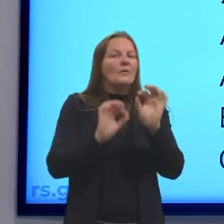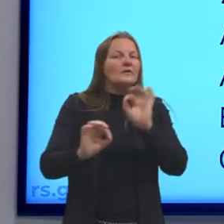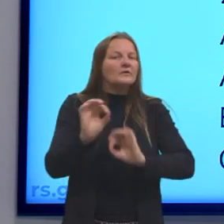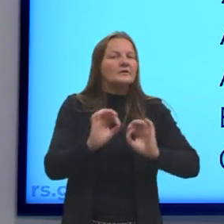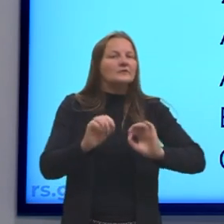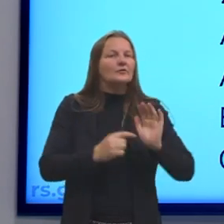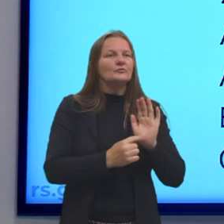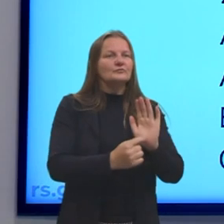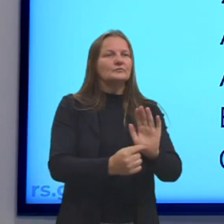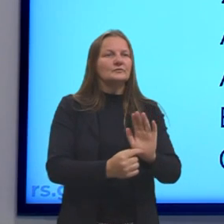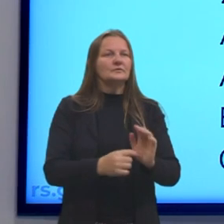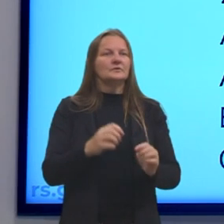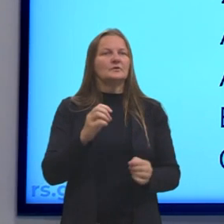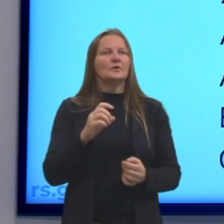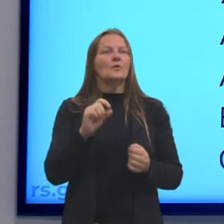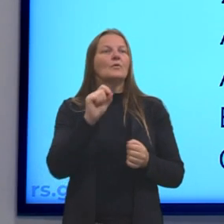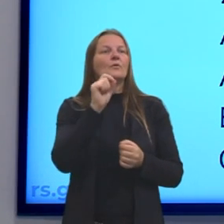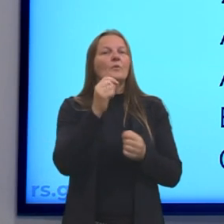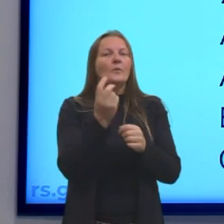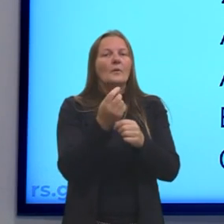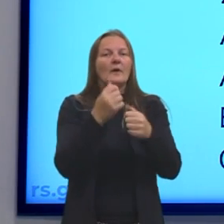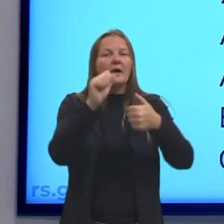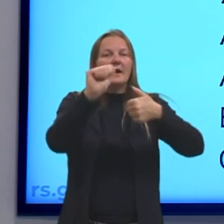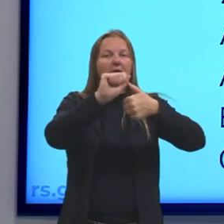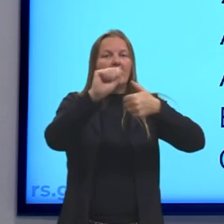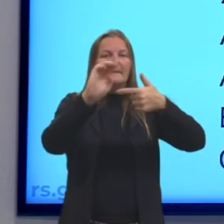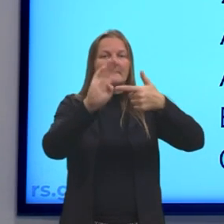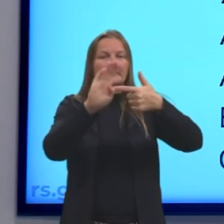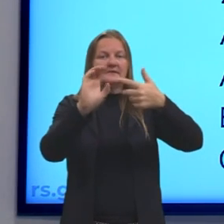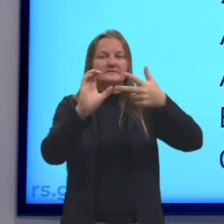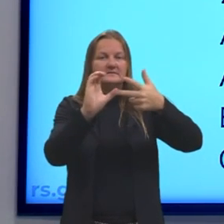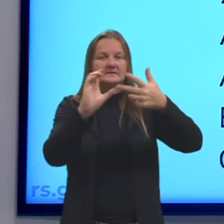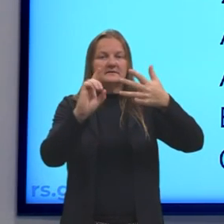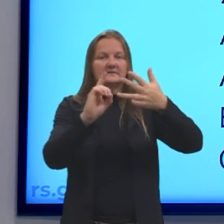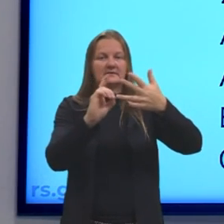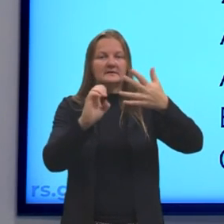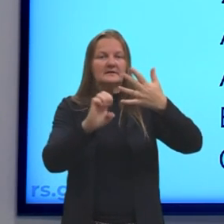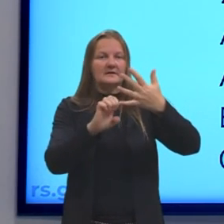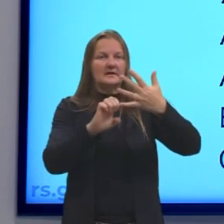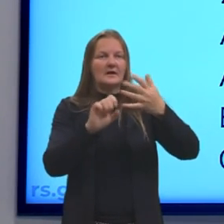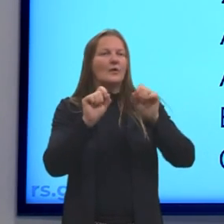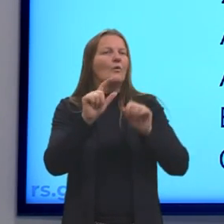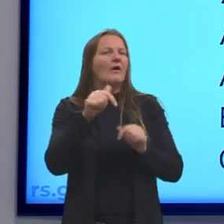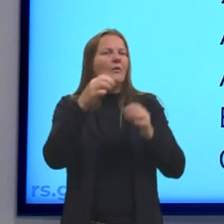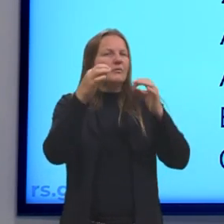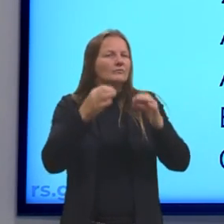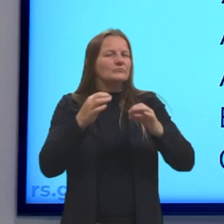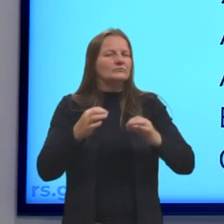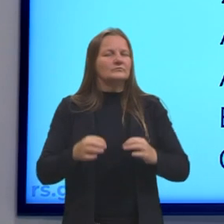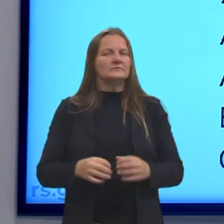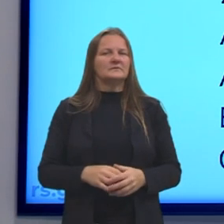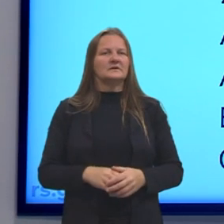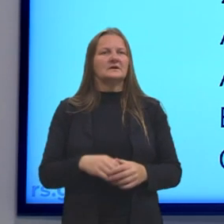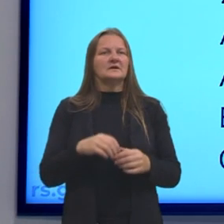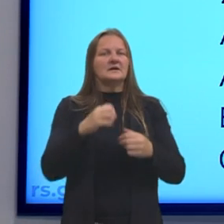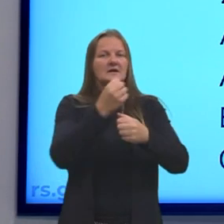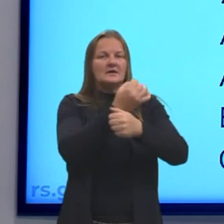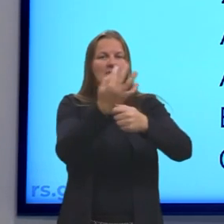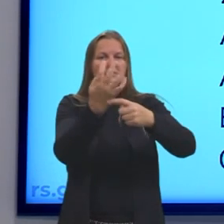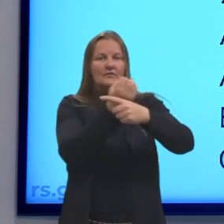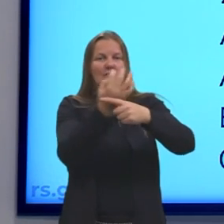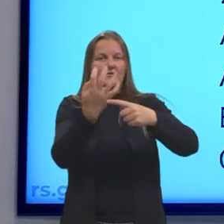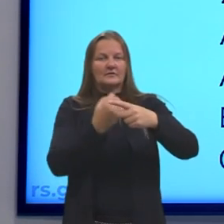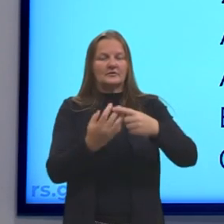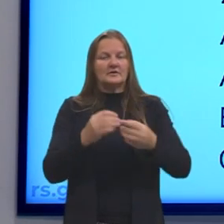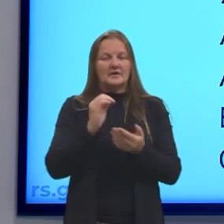apresentou foi. Então, nós temos cinco alternativas. Nessas cinco alternativas, nós temos as frações que o